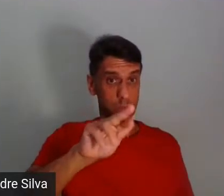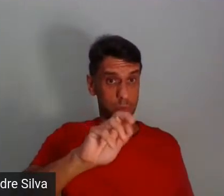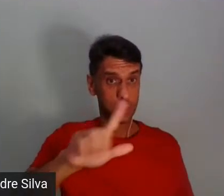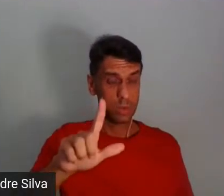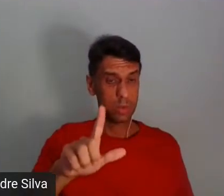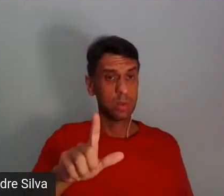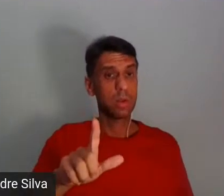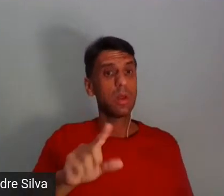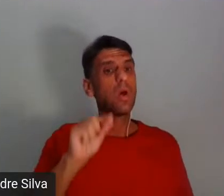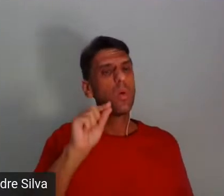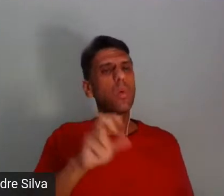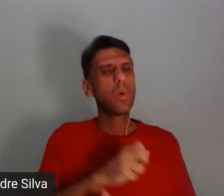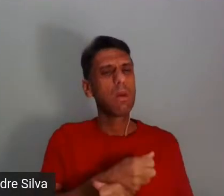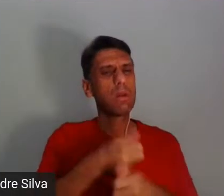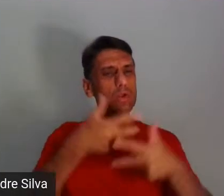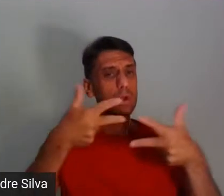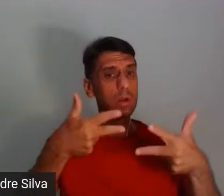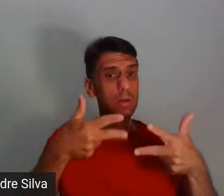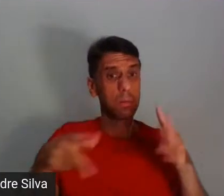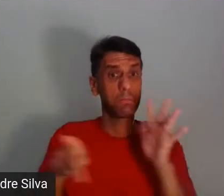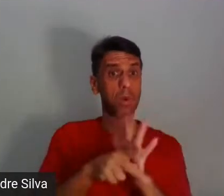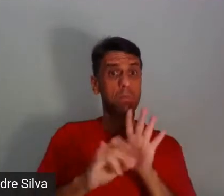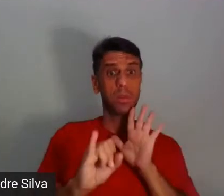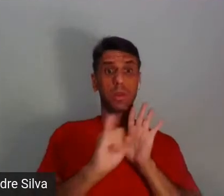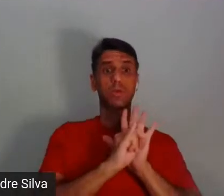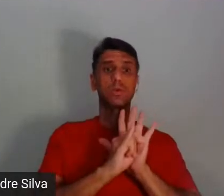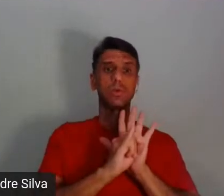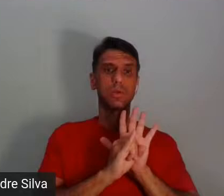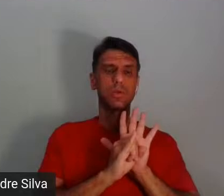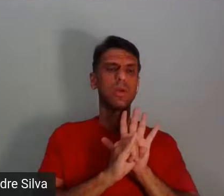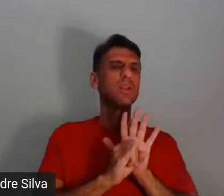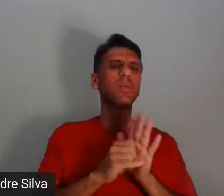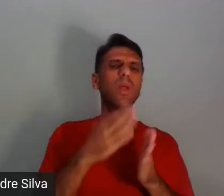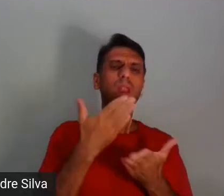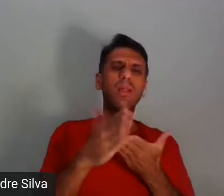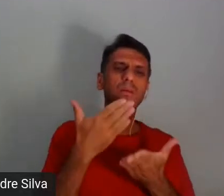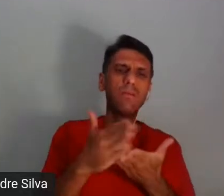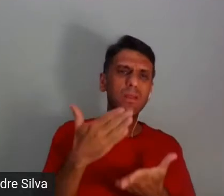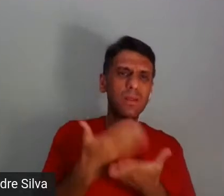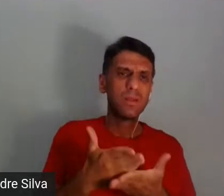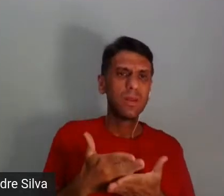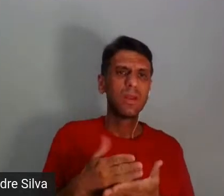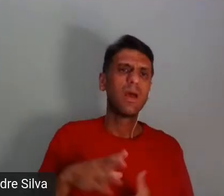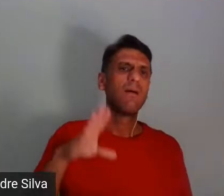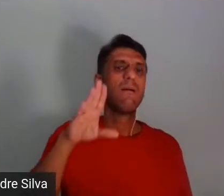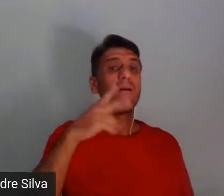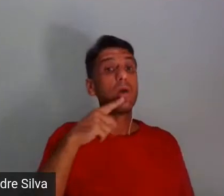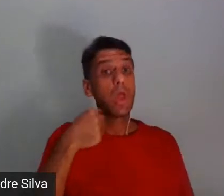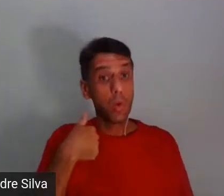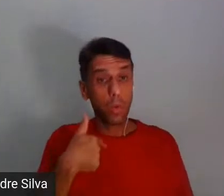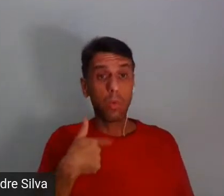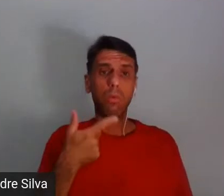étnica, é a língua de identidade. Não tem a ver com o fato de você falar ou não essa língua.